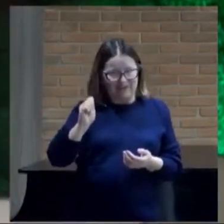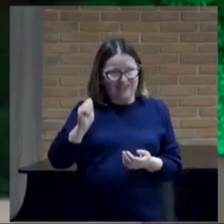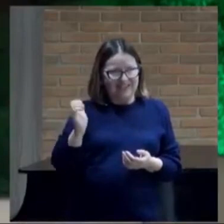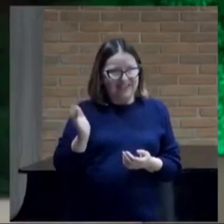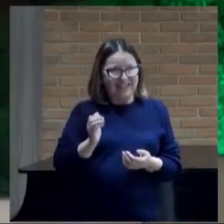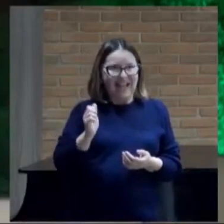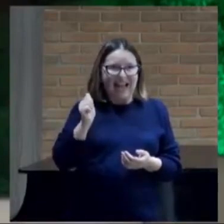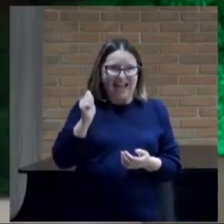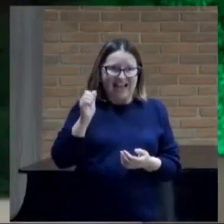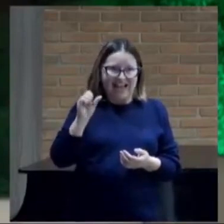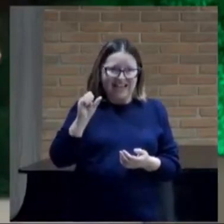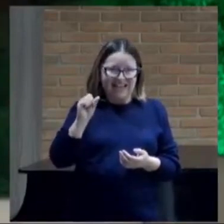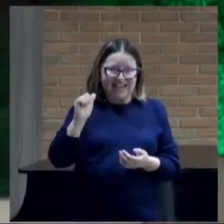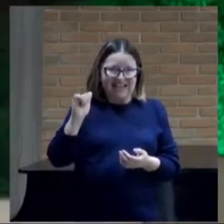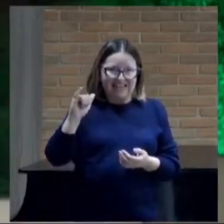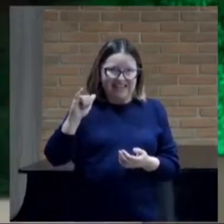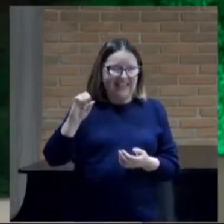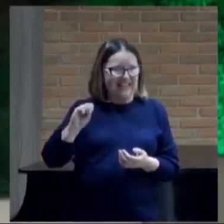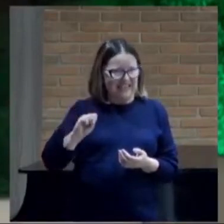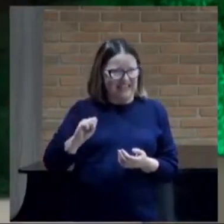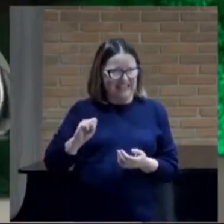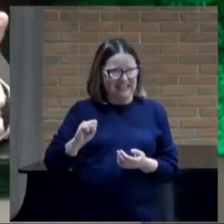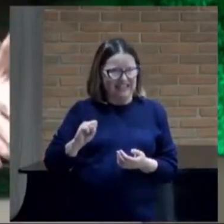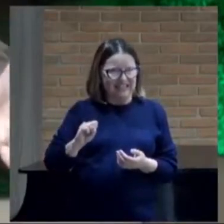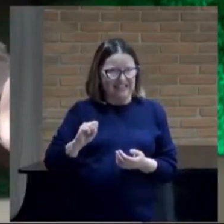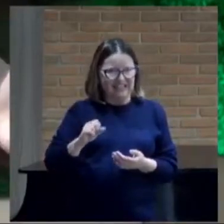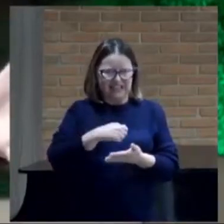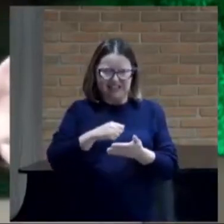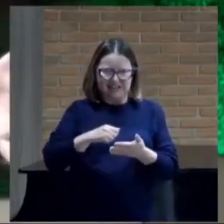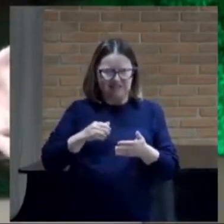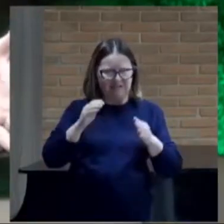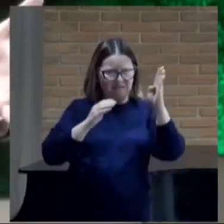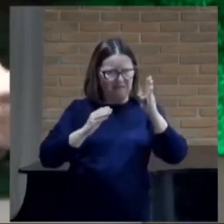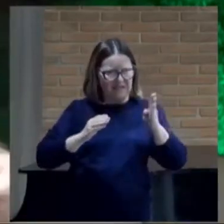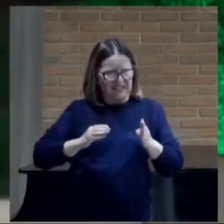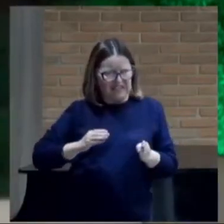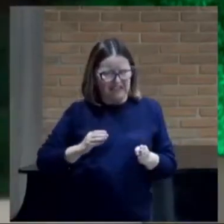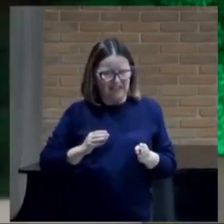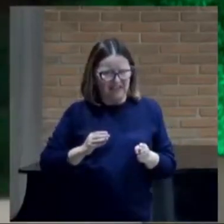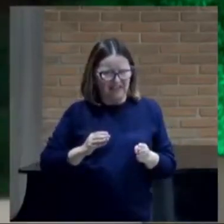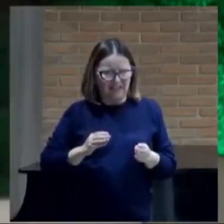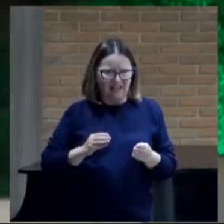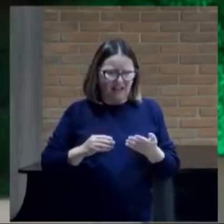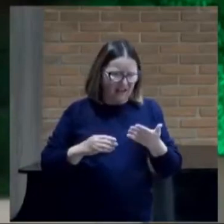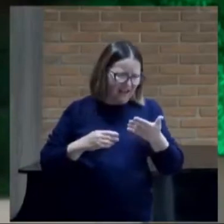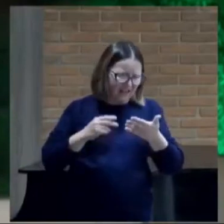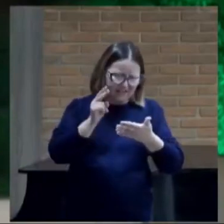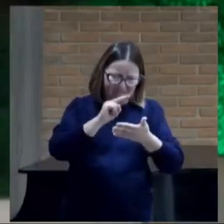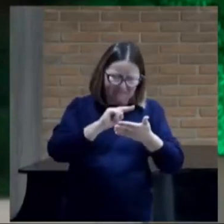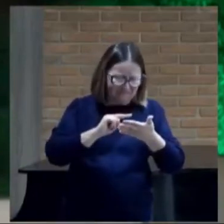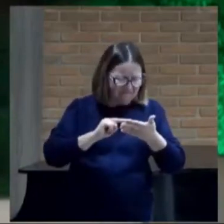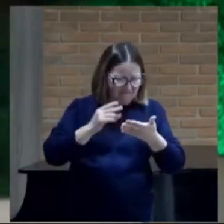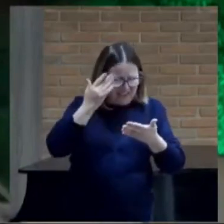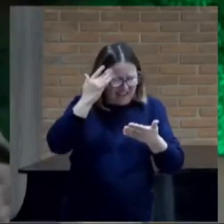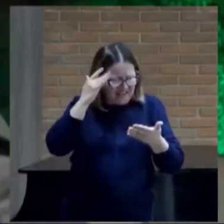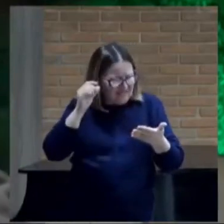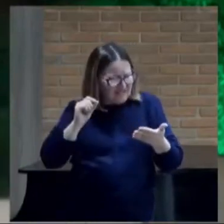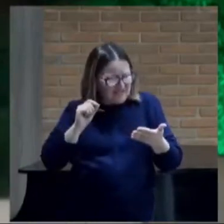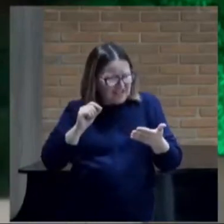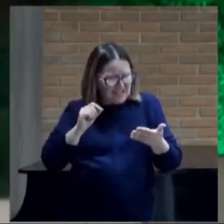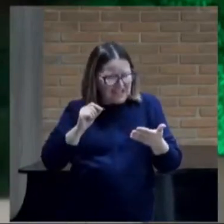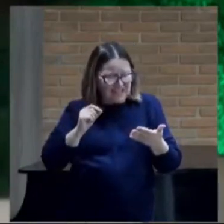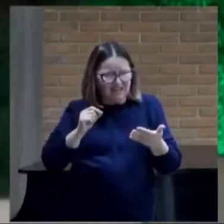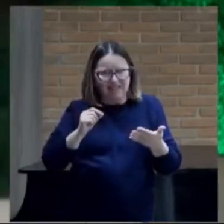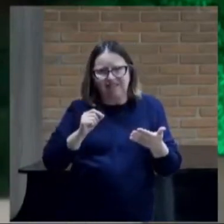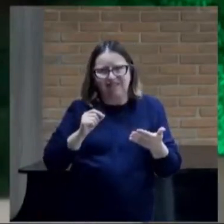entender e agora como é que eu faço o que você quis dizer machado com esse texto machado